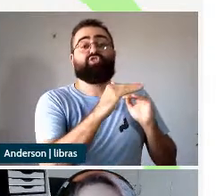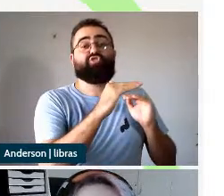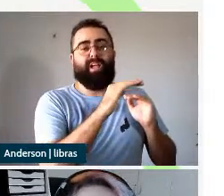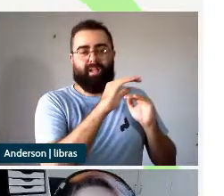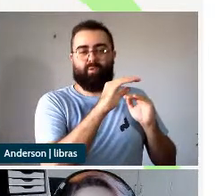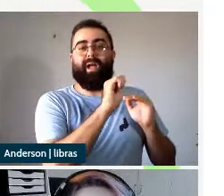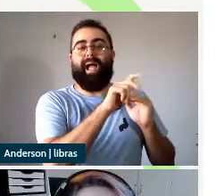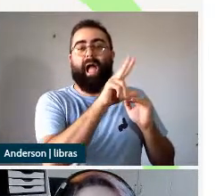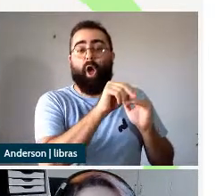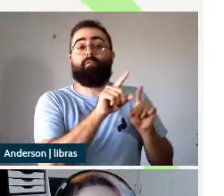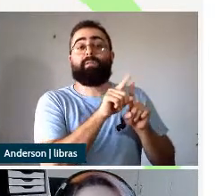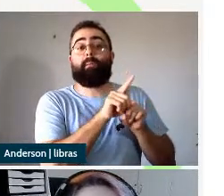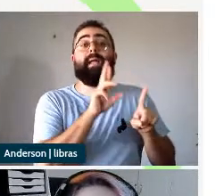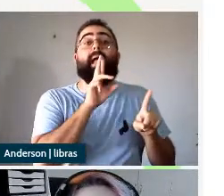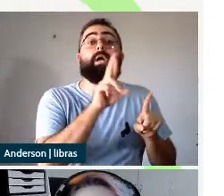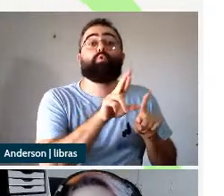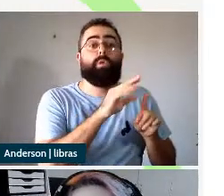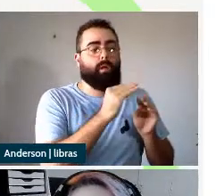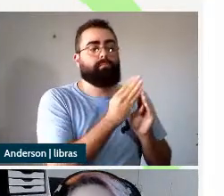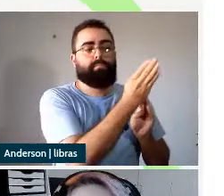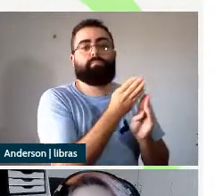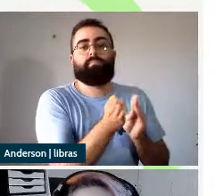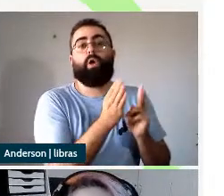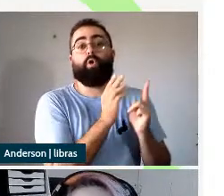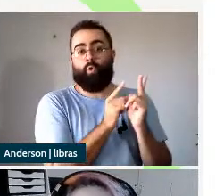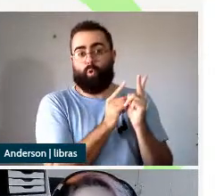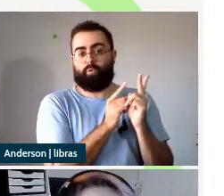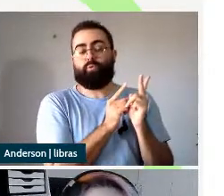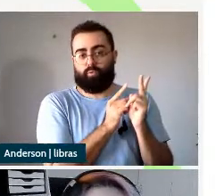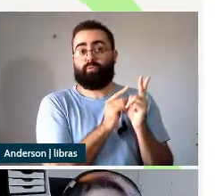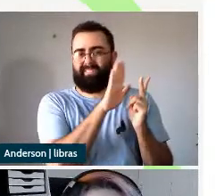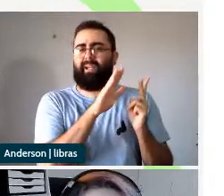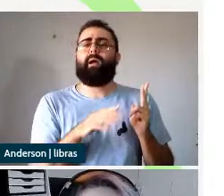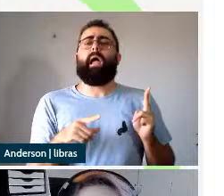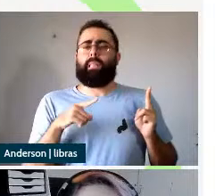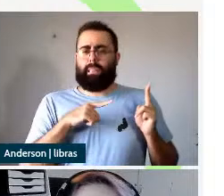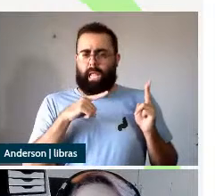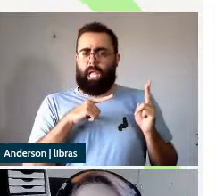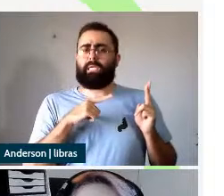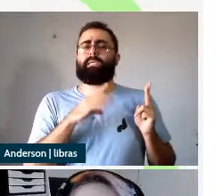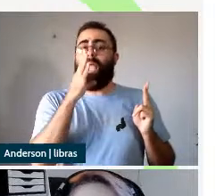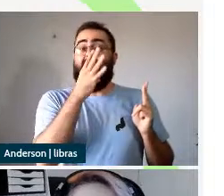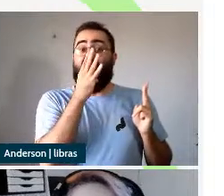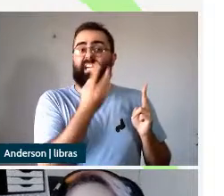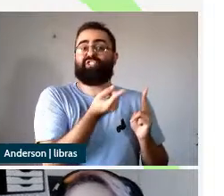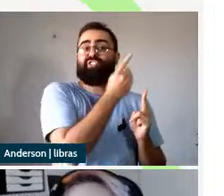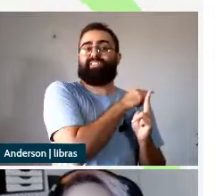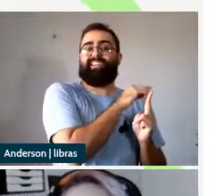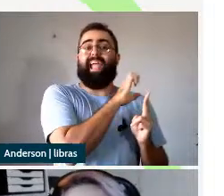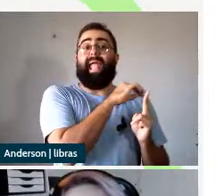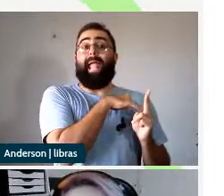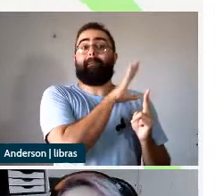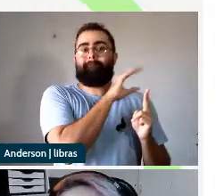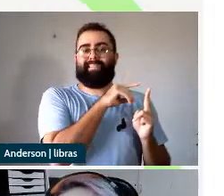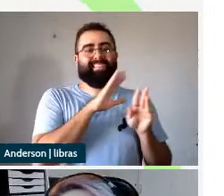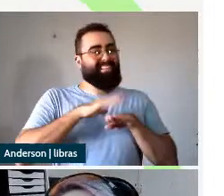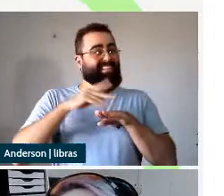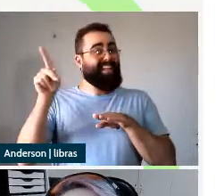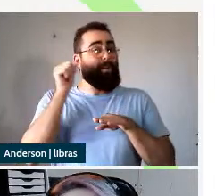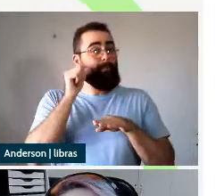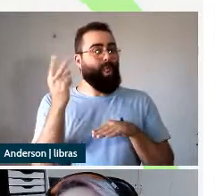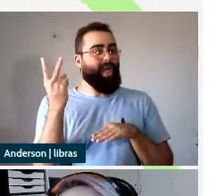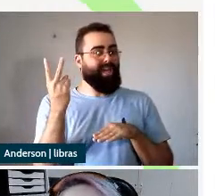a proposta dessas autoras seria um primeiro esboço de crítica à proposta do Wendig isso porque elas mostram que as passivas de estado